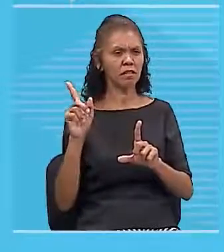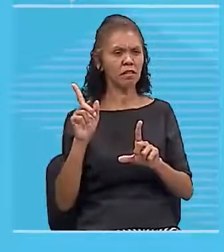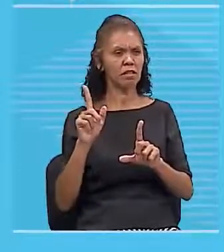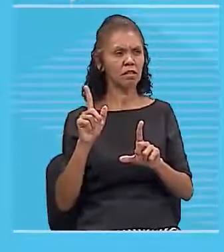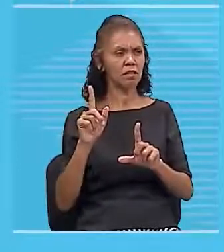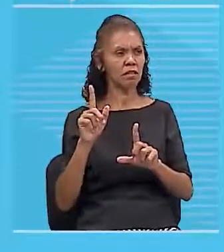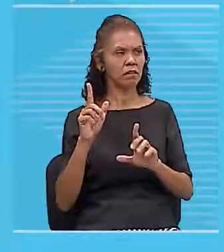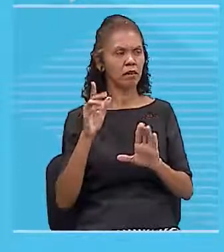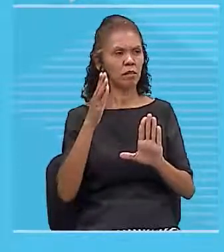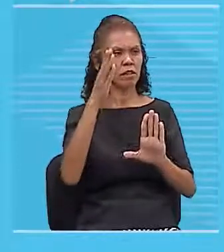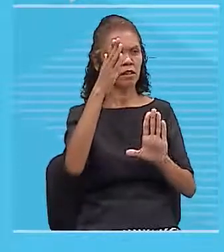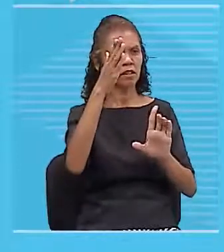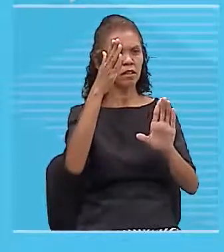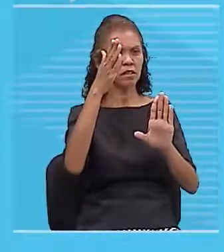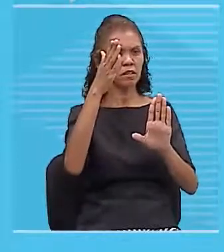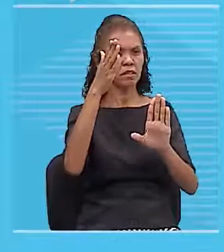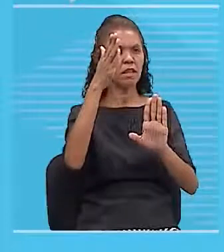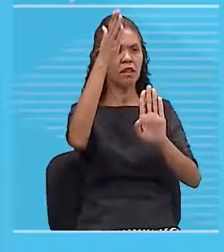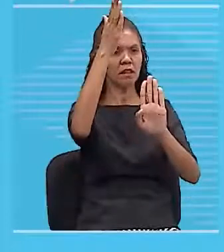tá?